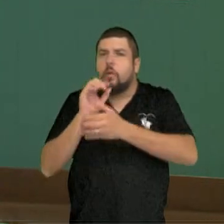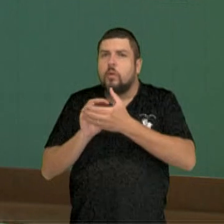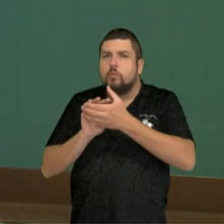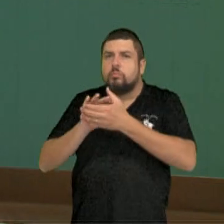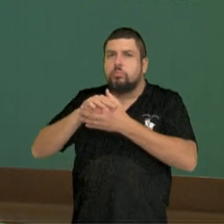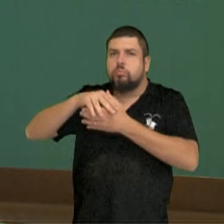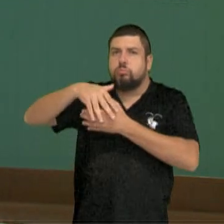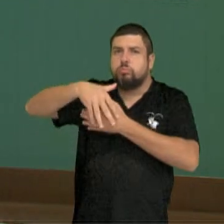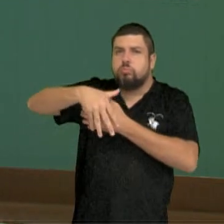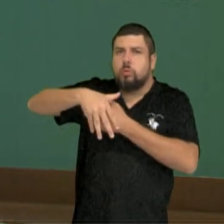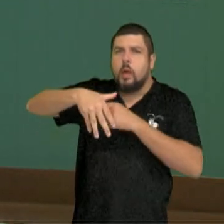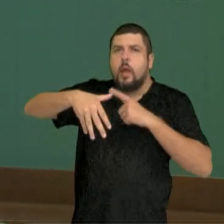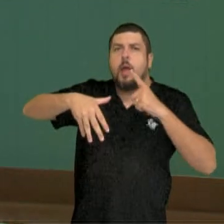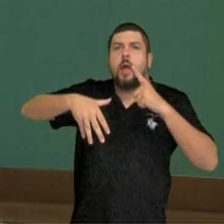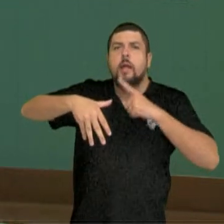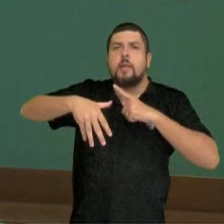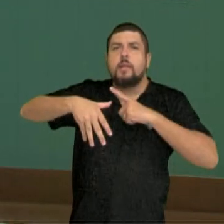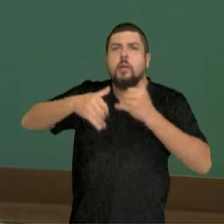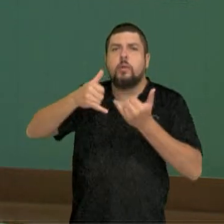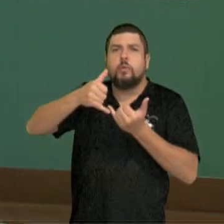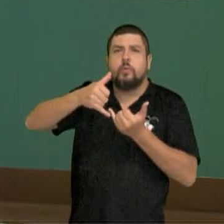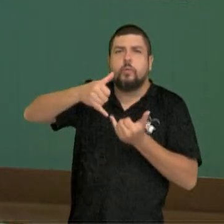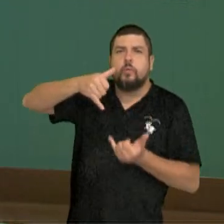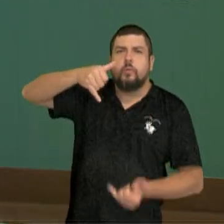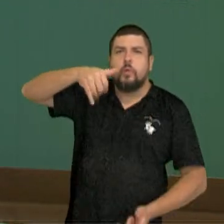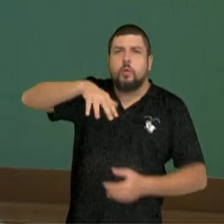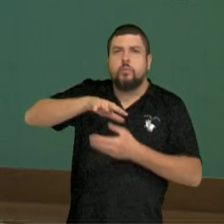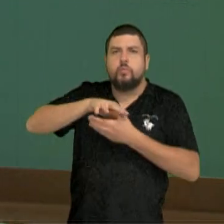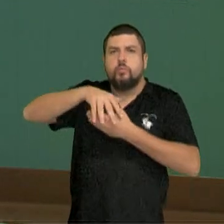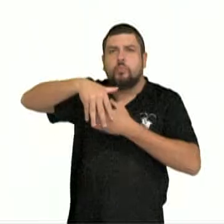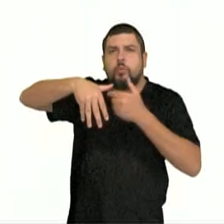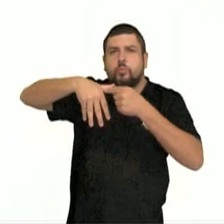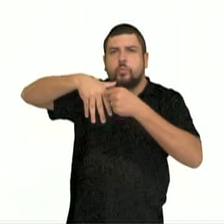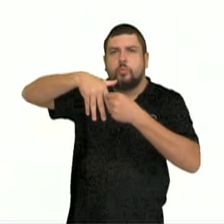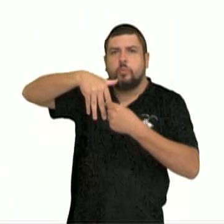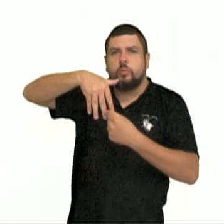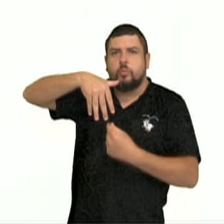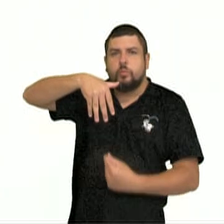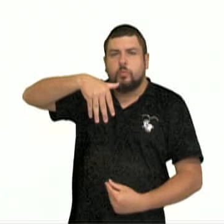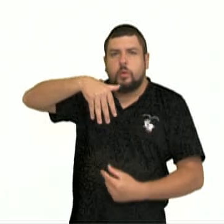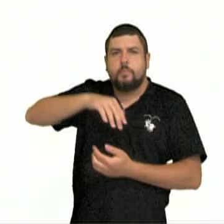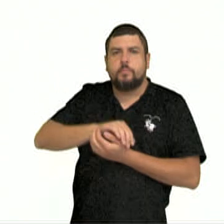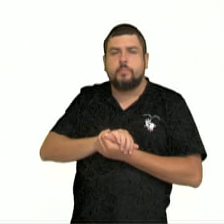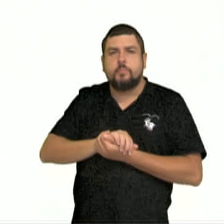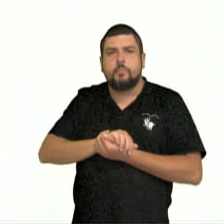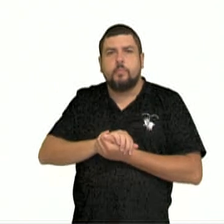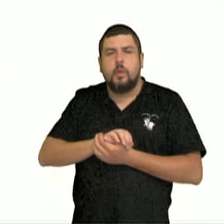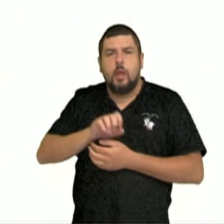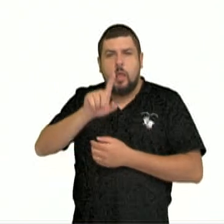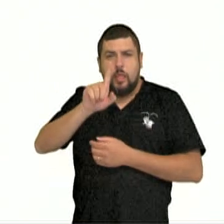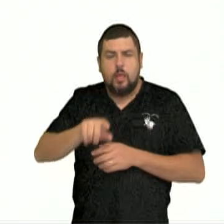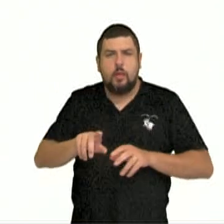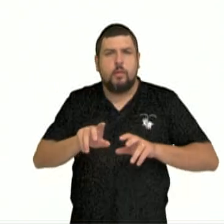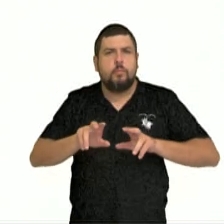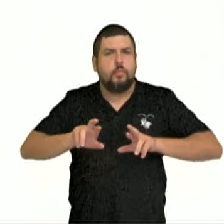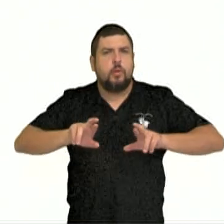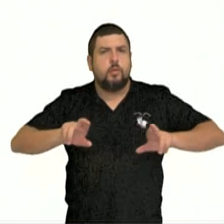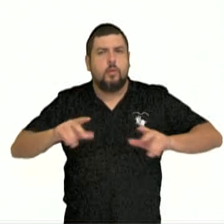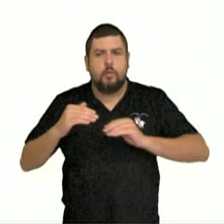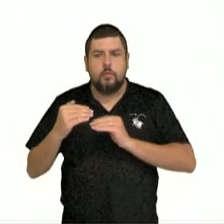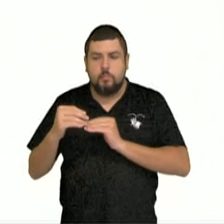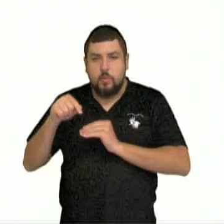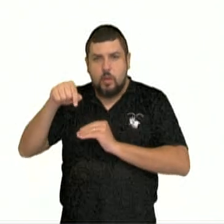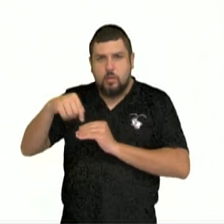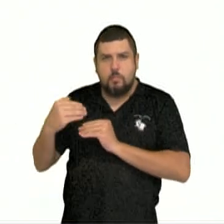de seiva bruta e de seiva elaborada. E essa é uma diferença evolutiva em relação às